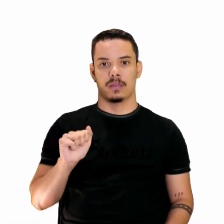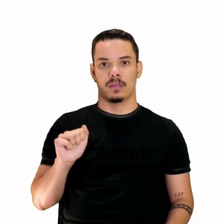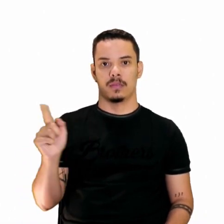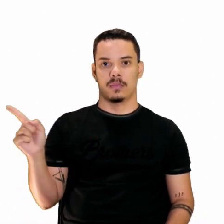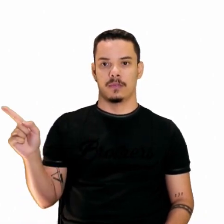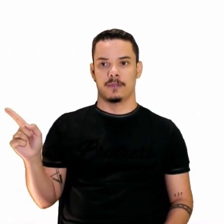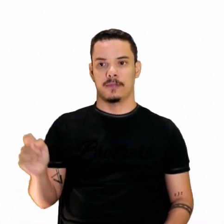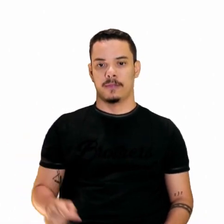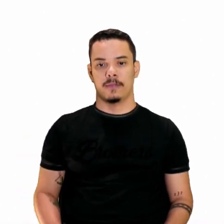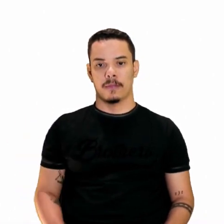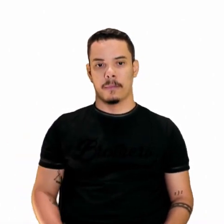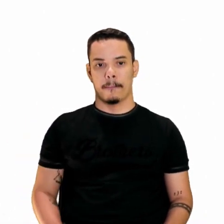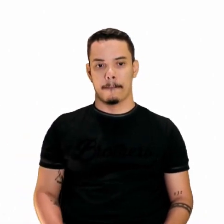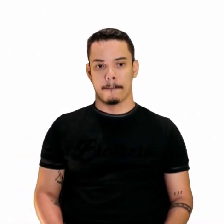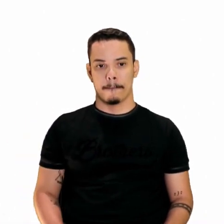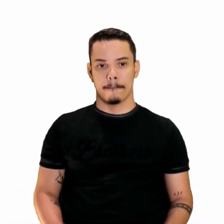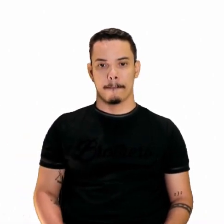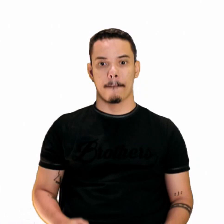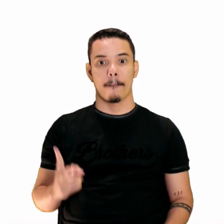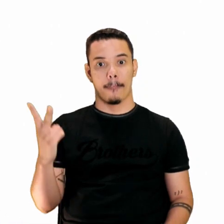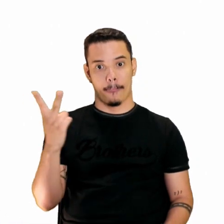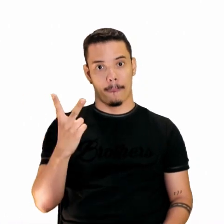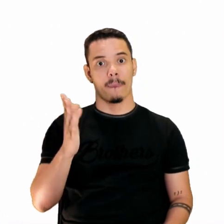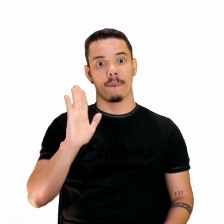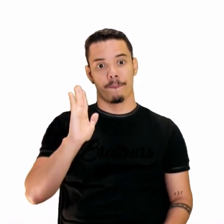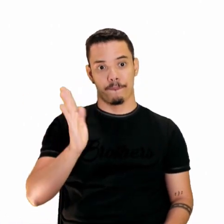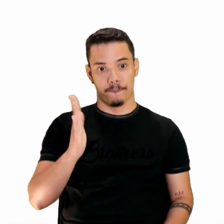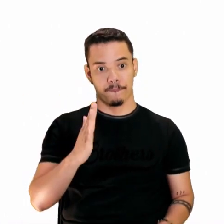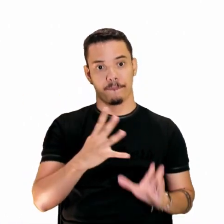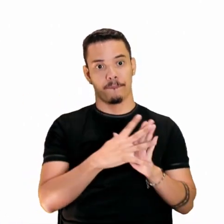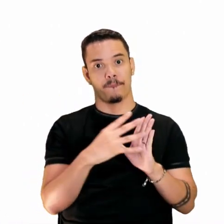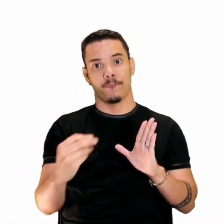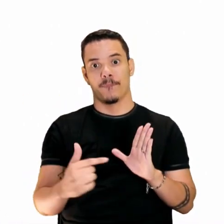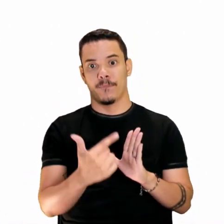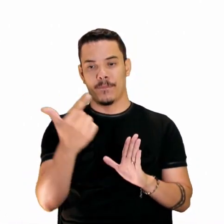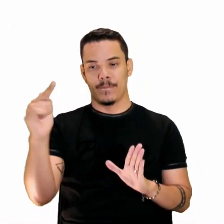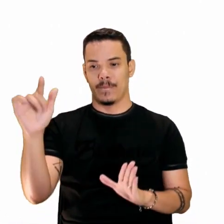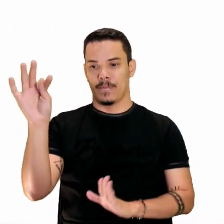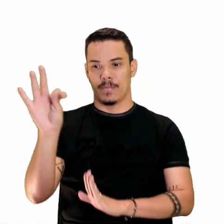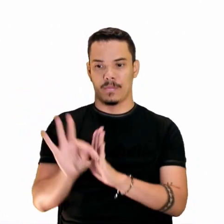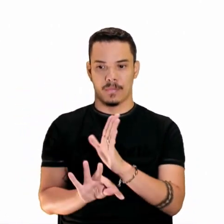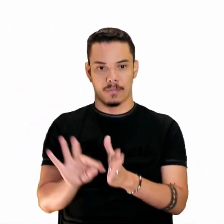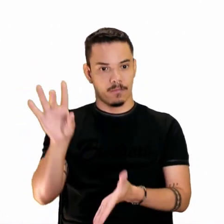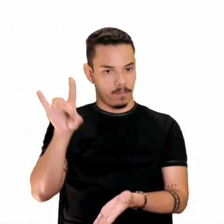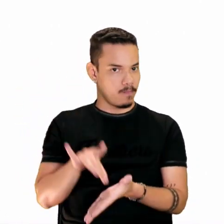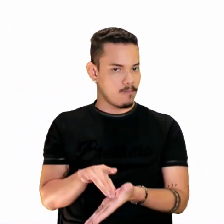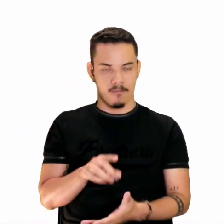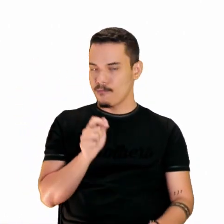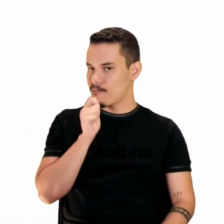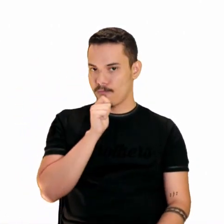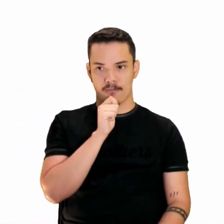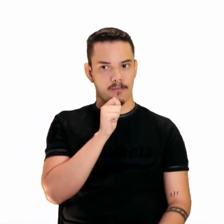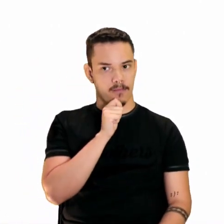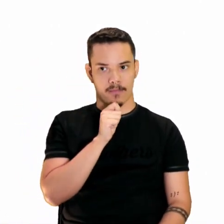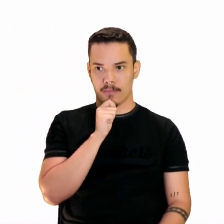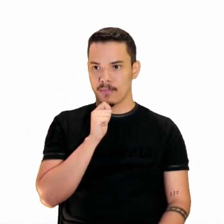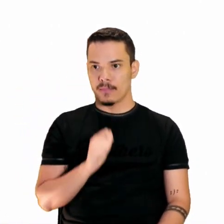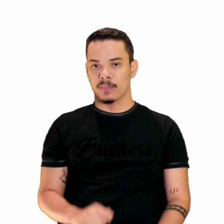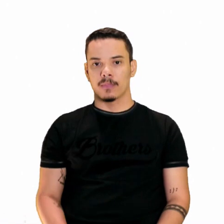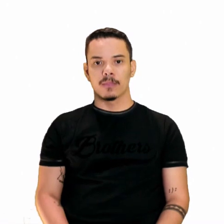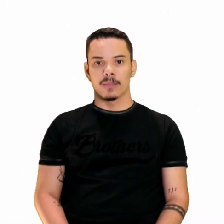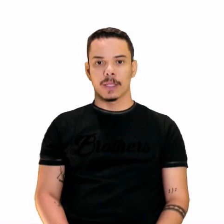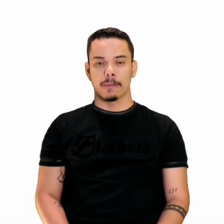olha só. Já fazendo a releitura, né? Esses dois já são releituras. Já não. Aqui nós não temos o original, certo?